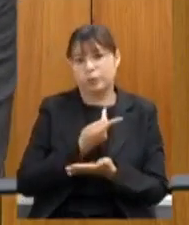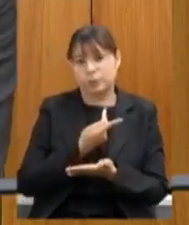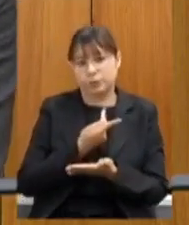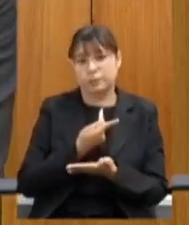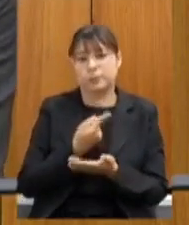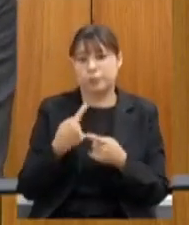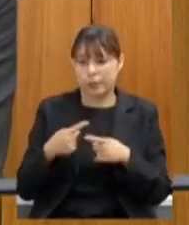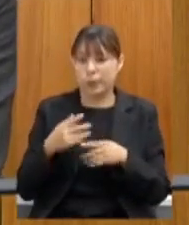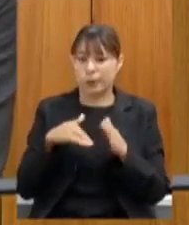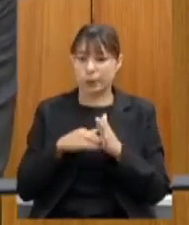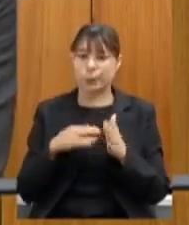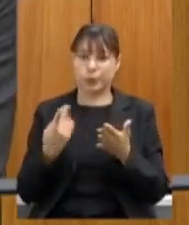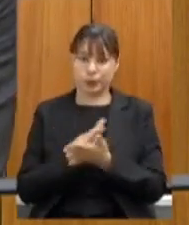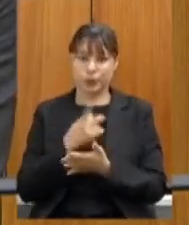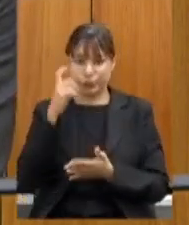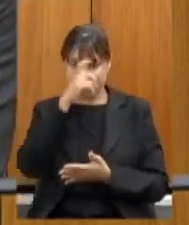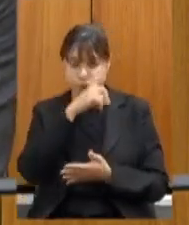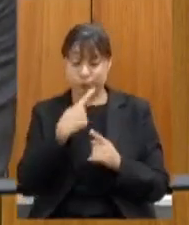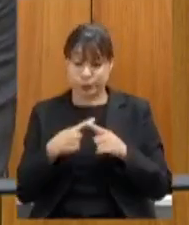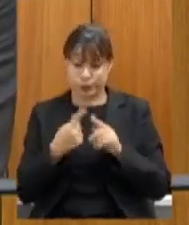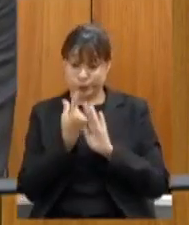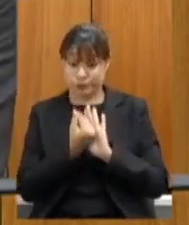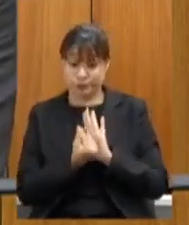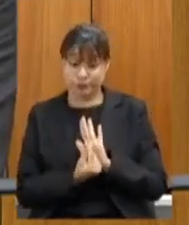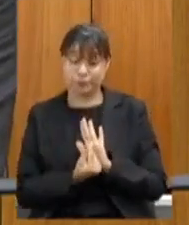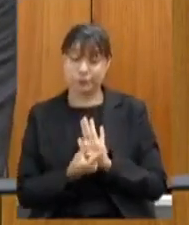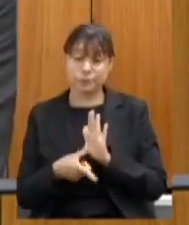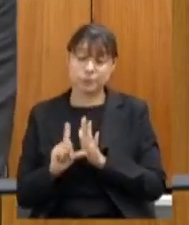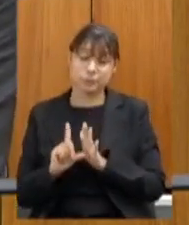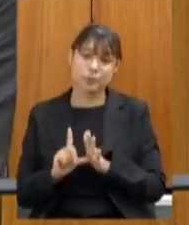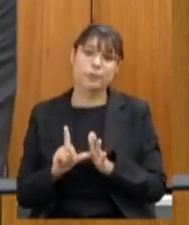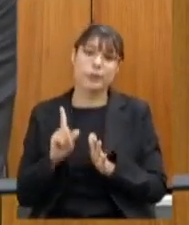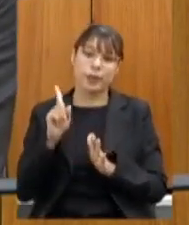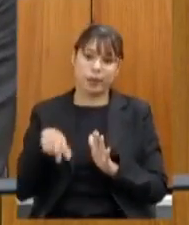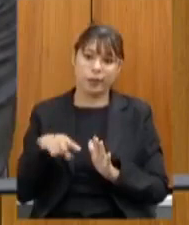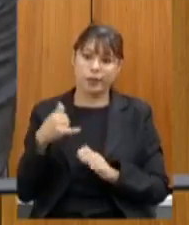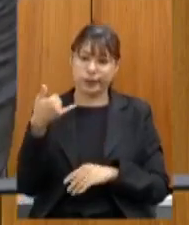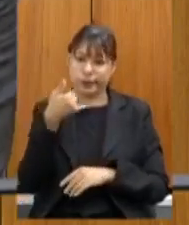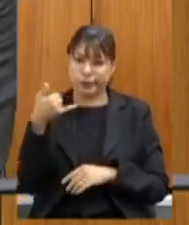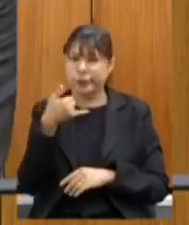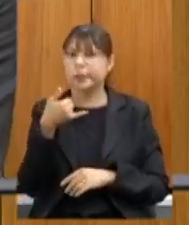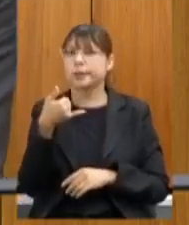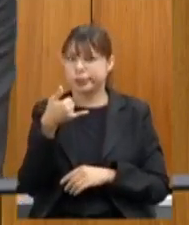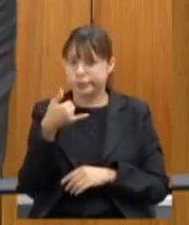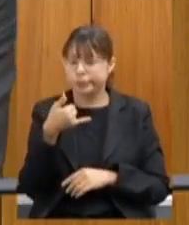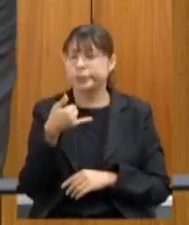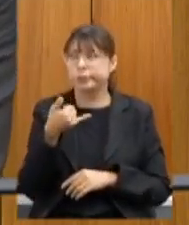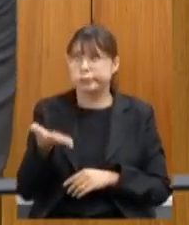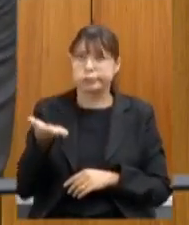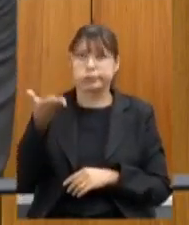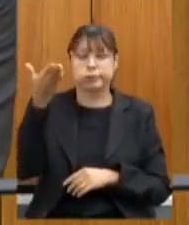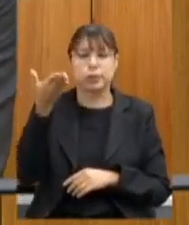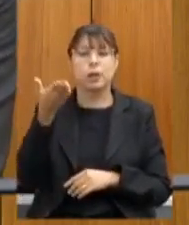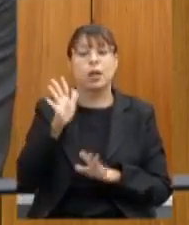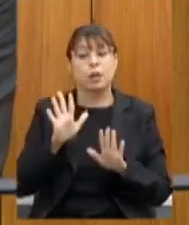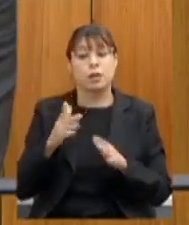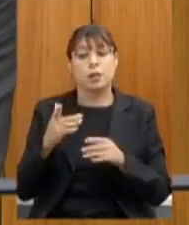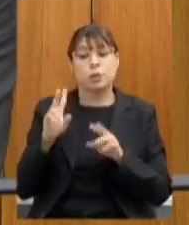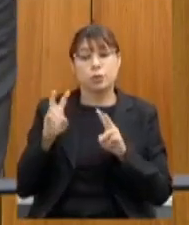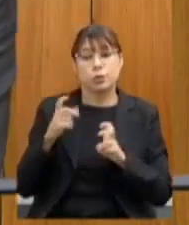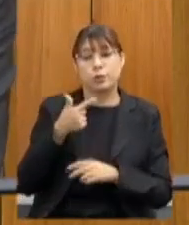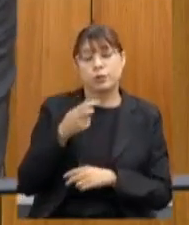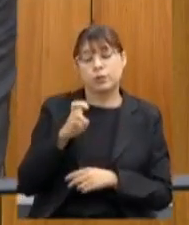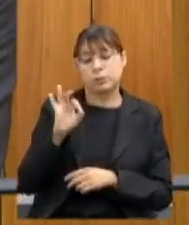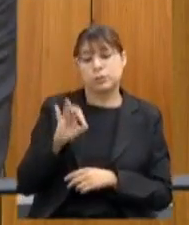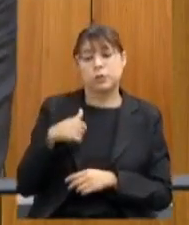tudo com muita dificuldade porque o orçamento que foi encontrado no Estado foi um déficit enorme e com relação aos 25% eu sei